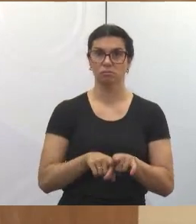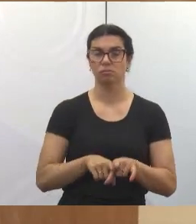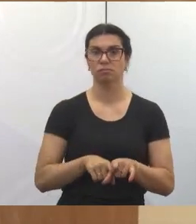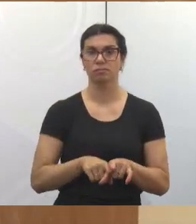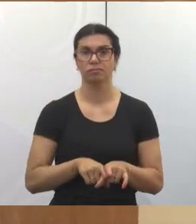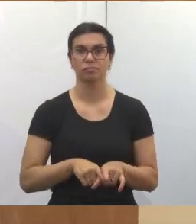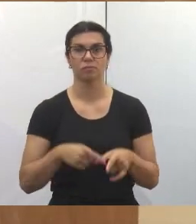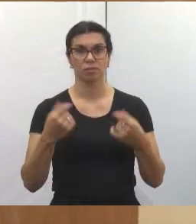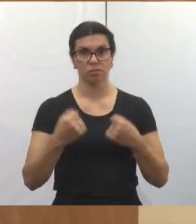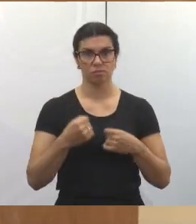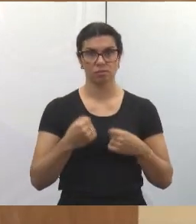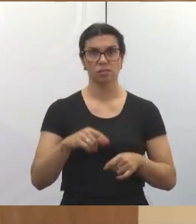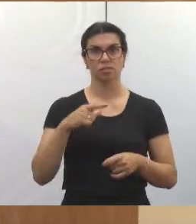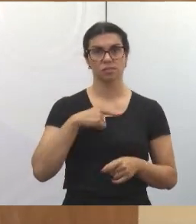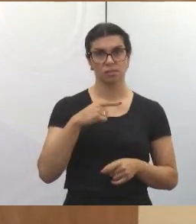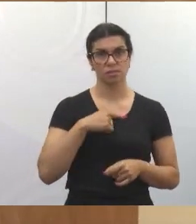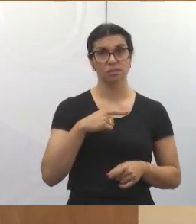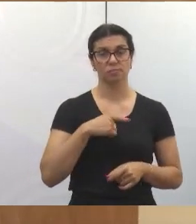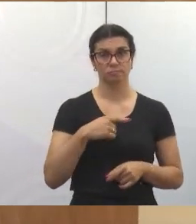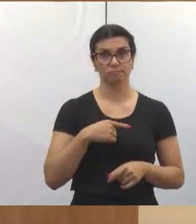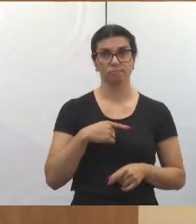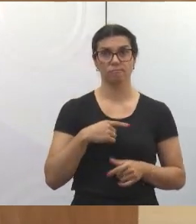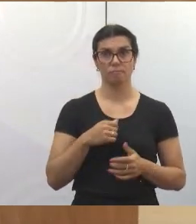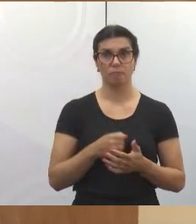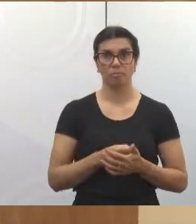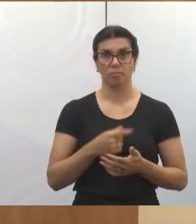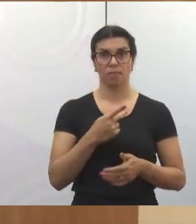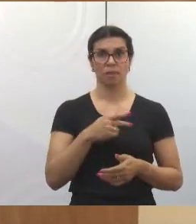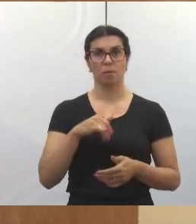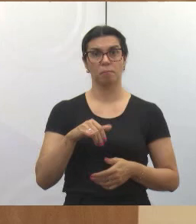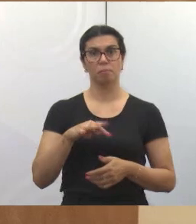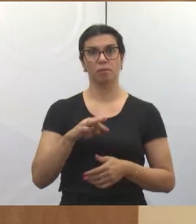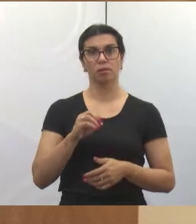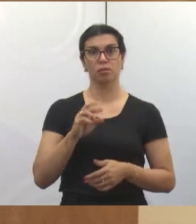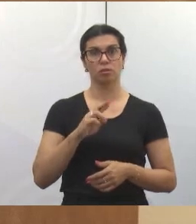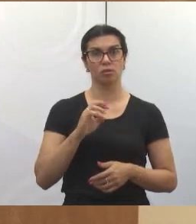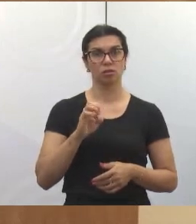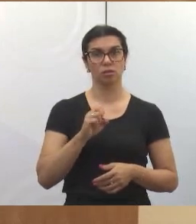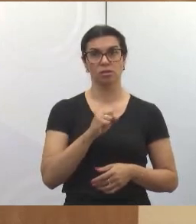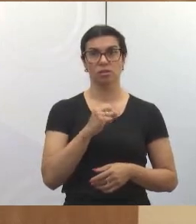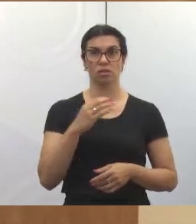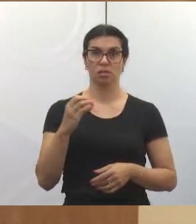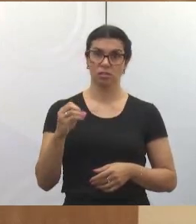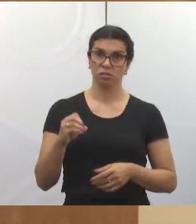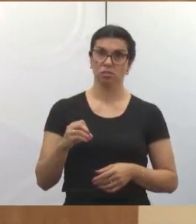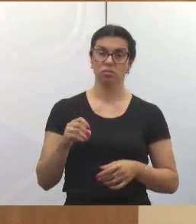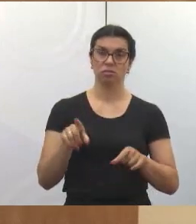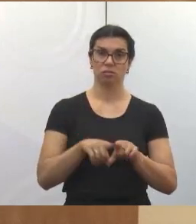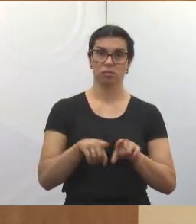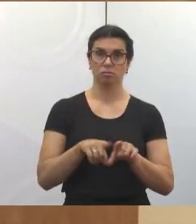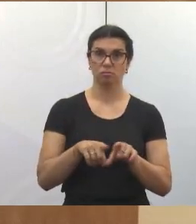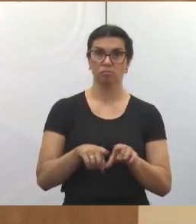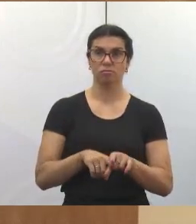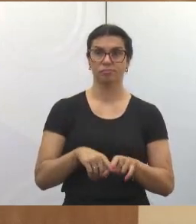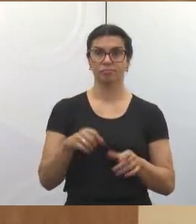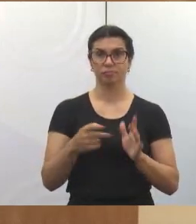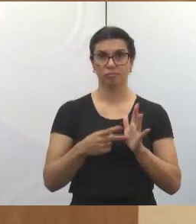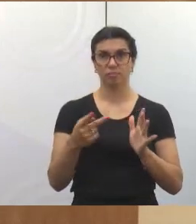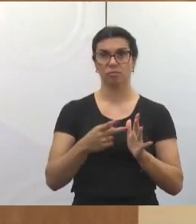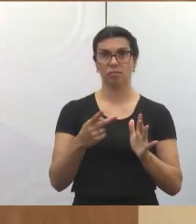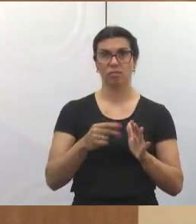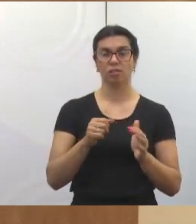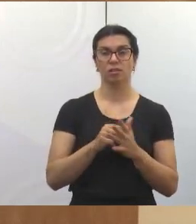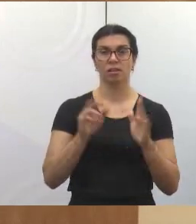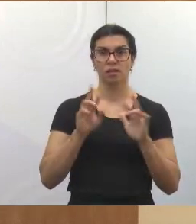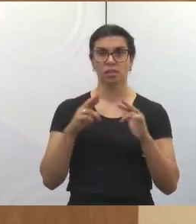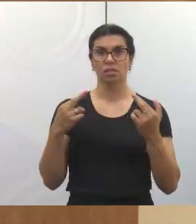UPA na região do Cidade de Salvador, Pitorejo, Santa Marina, porque é a segunda região mais populosa,